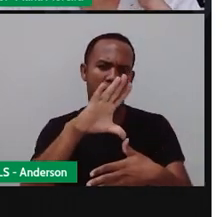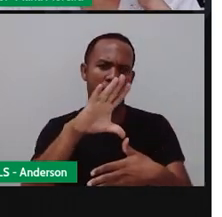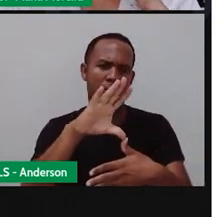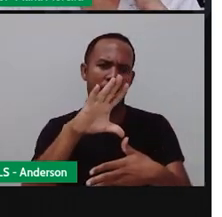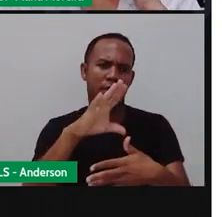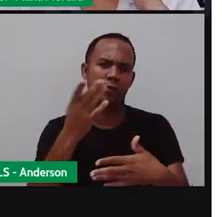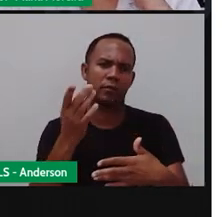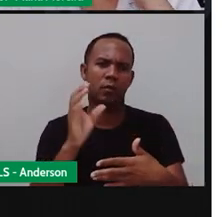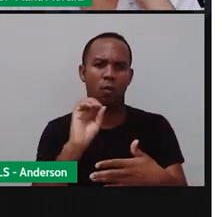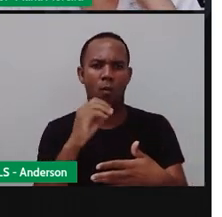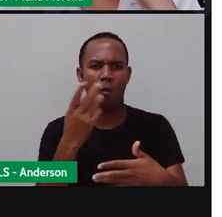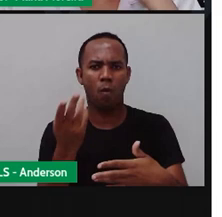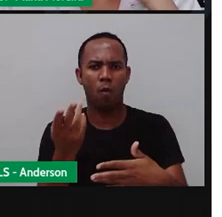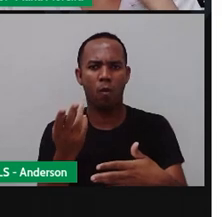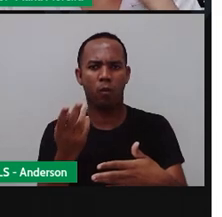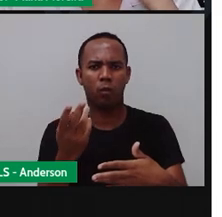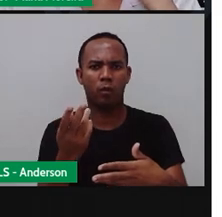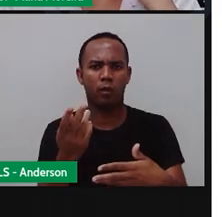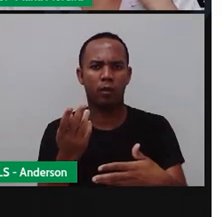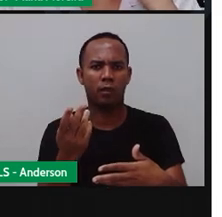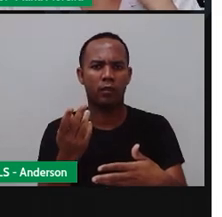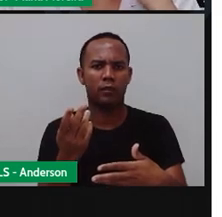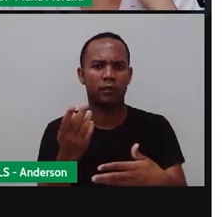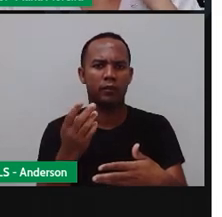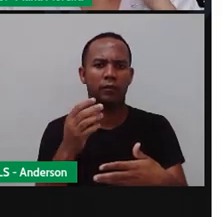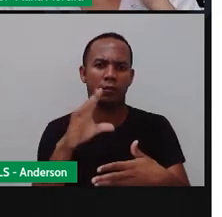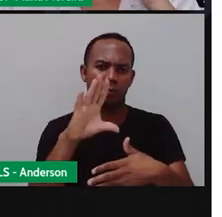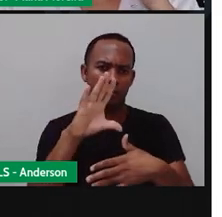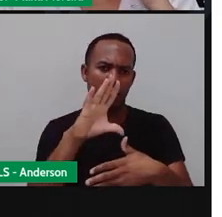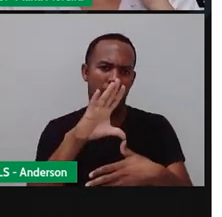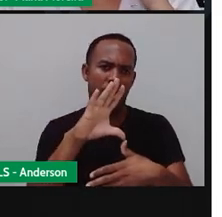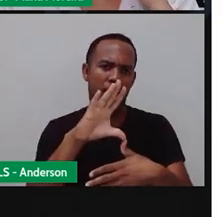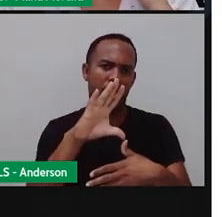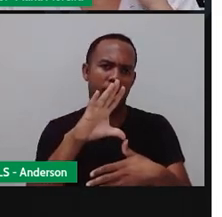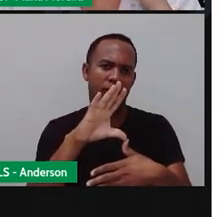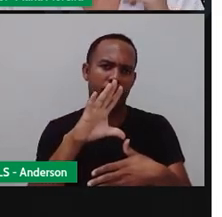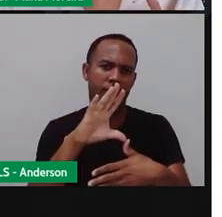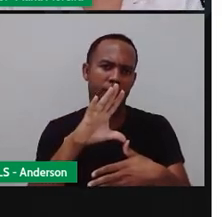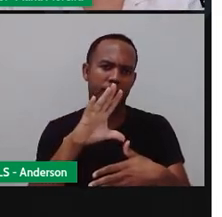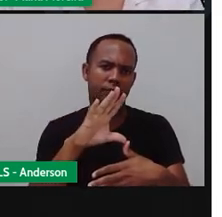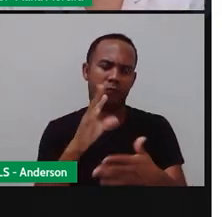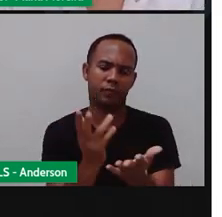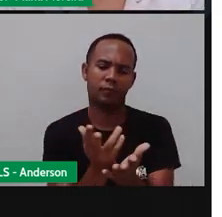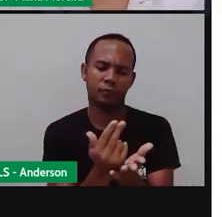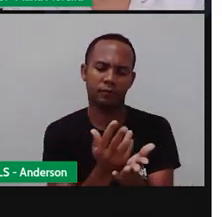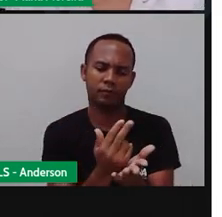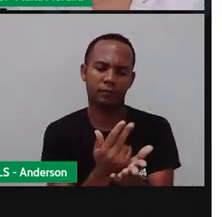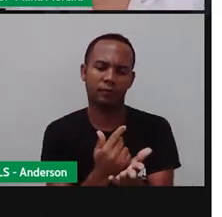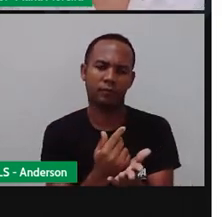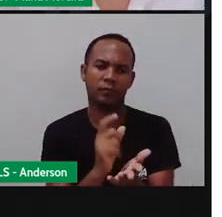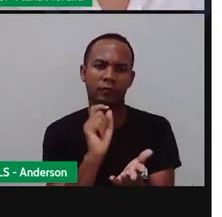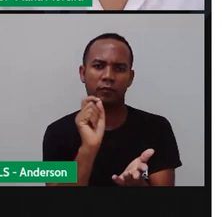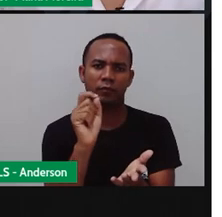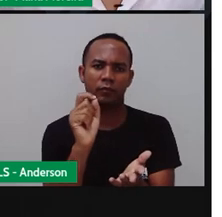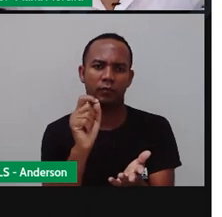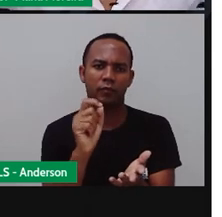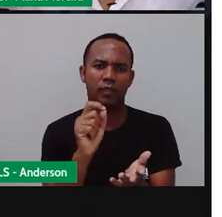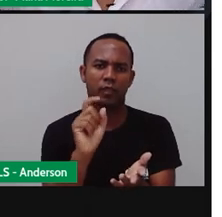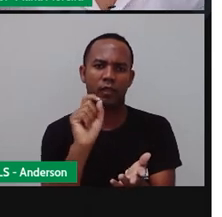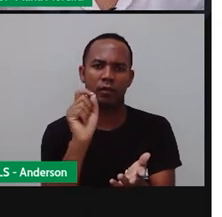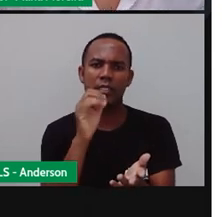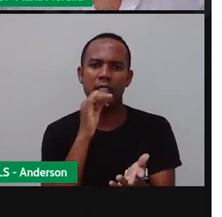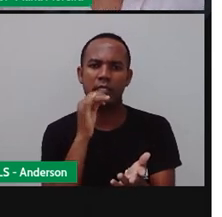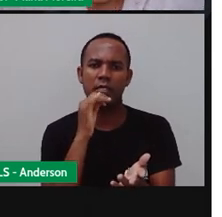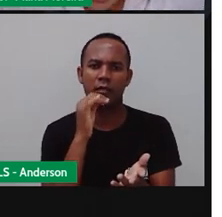lembro, não. Você lembra, Anderson, que eu já falei de mapa? Ou de planta, desculpa? Pois é. O que é uma planta? Lembra daquele